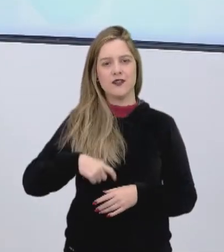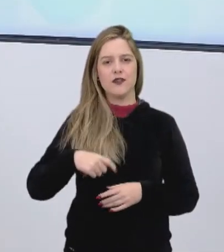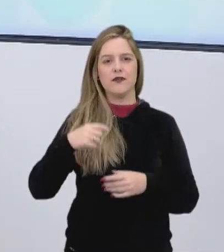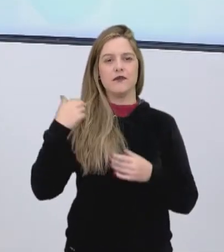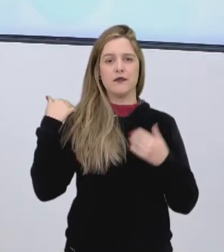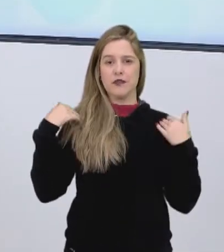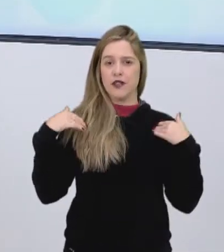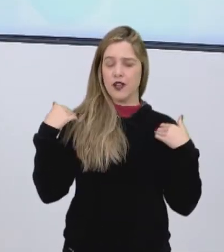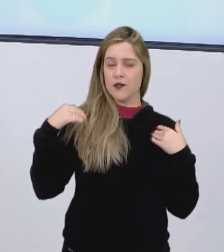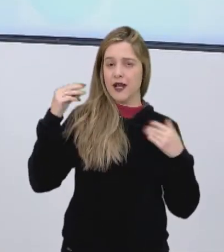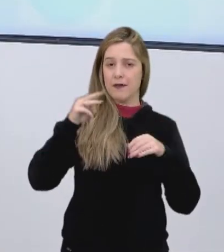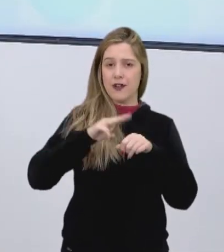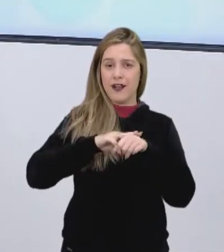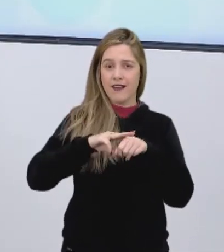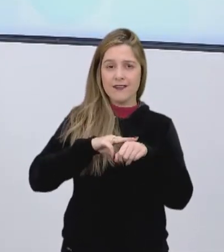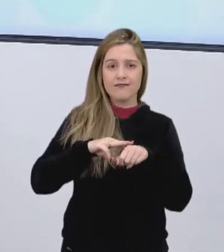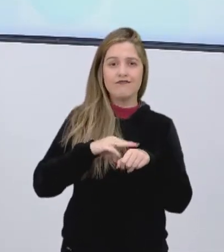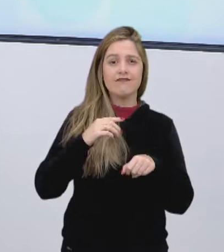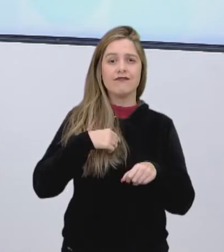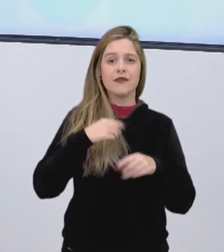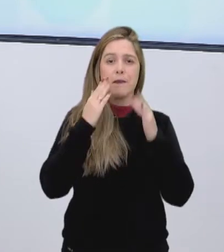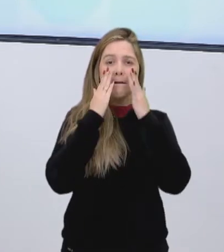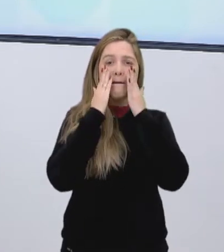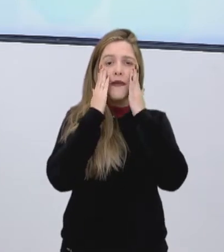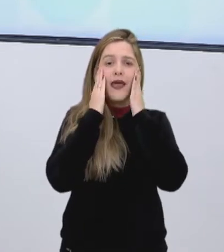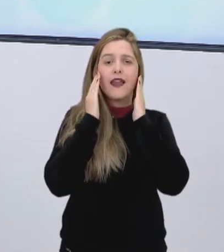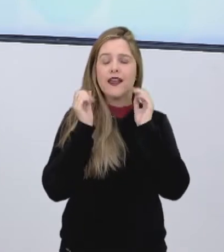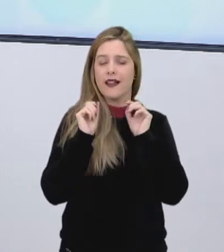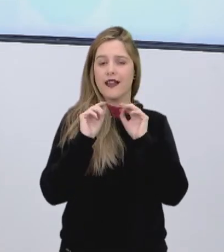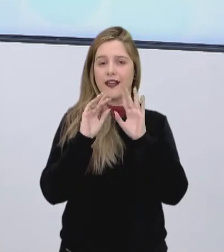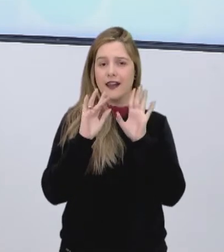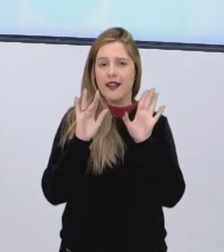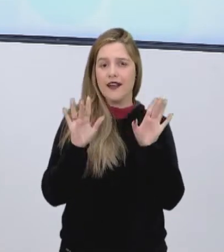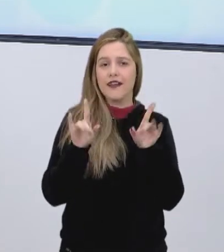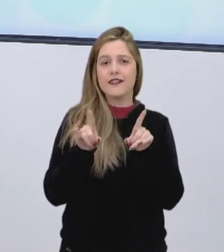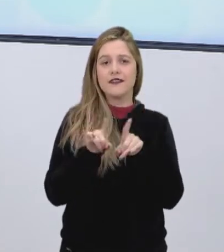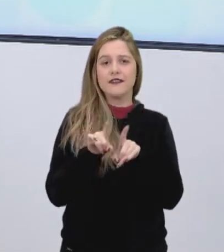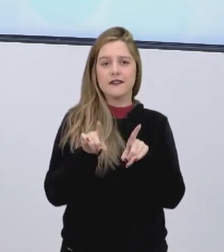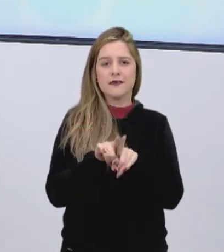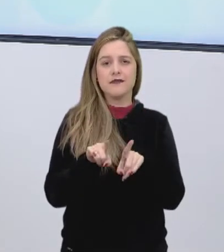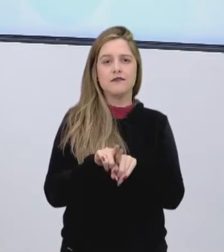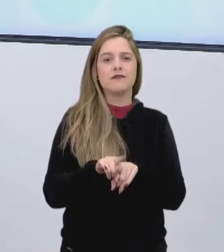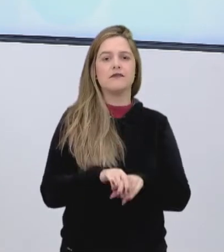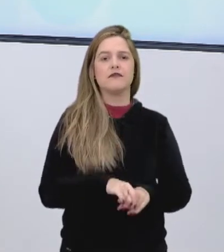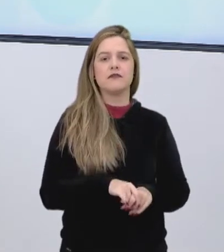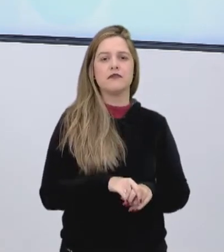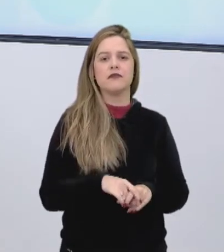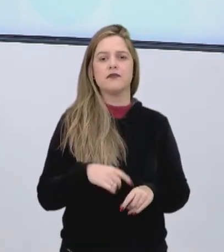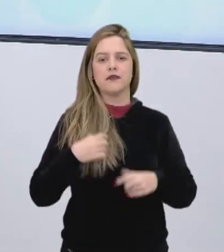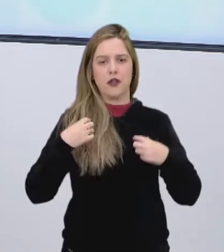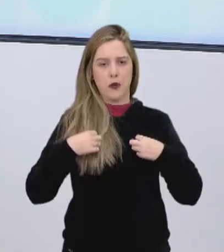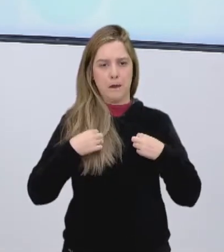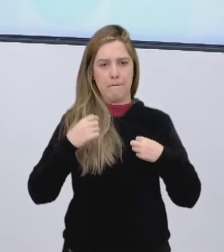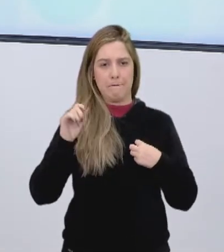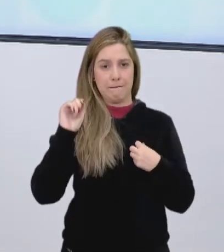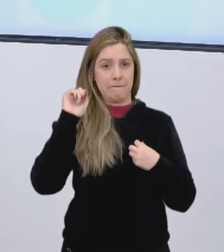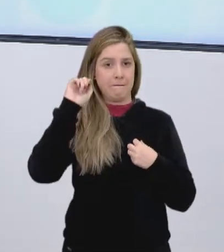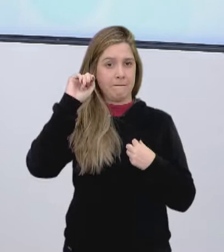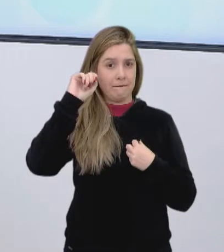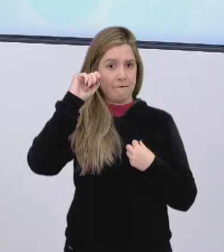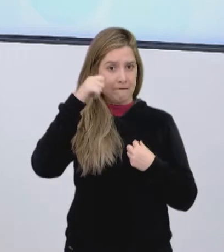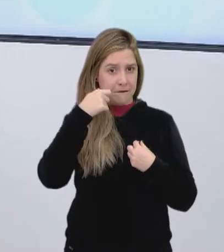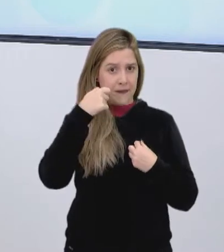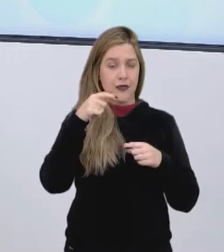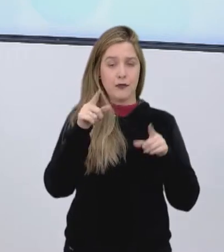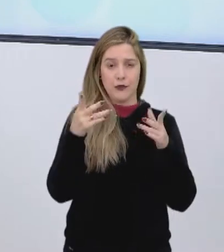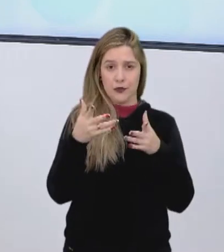tenho cabelos castanhos, meus olhos são claros, mais ou menos claros castanhos. Eu tô com blazer preto, hoje aqui em São Paulo